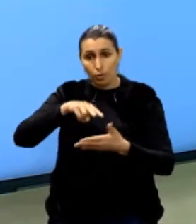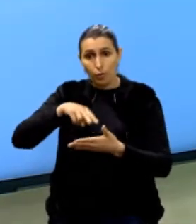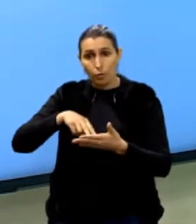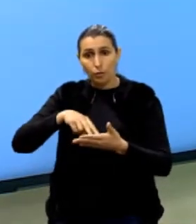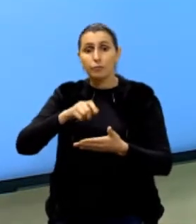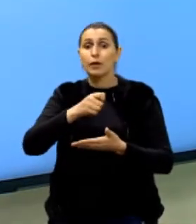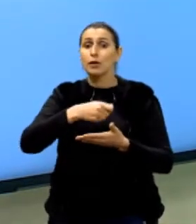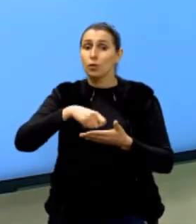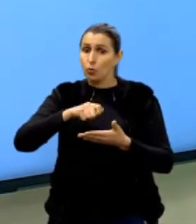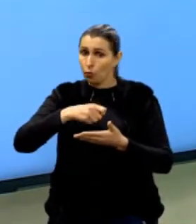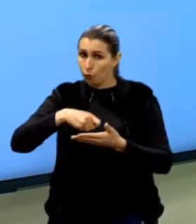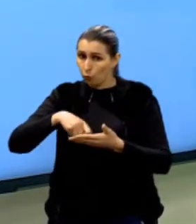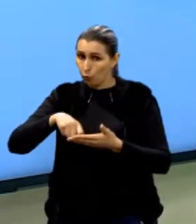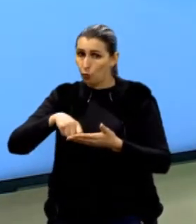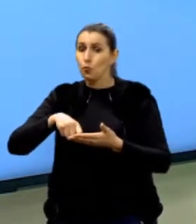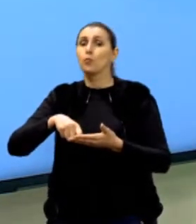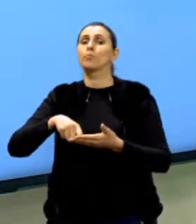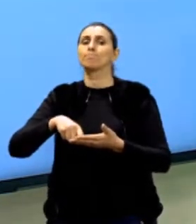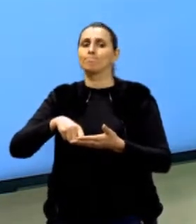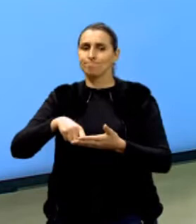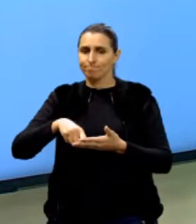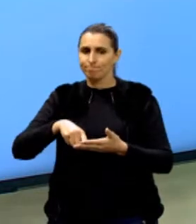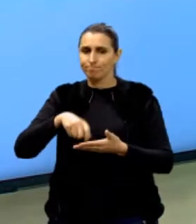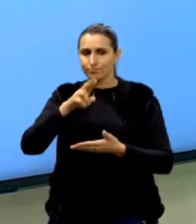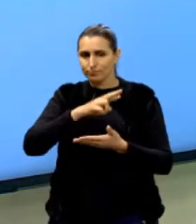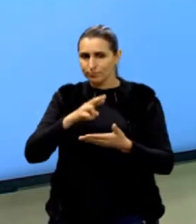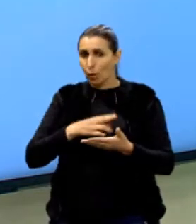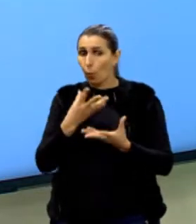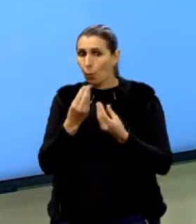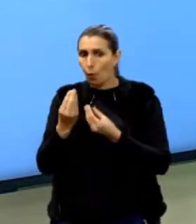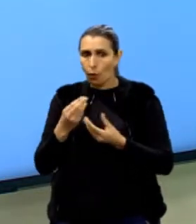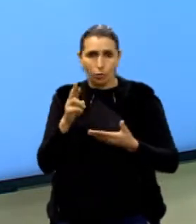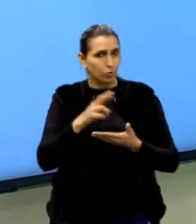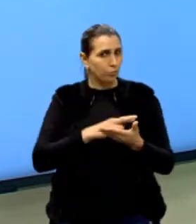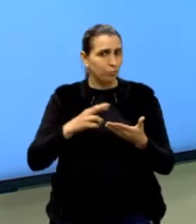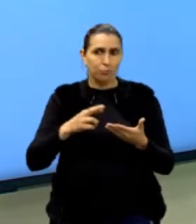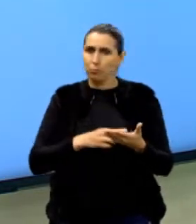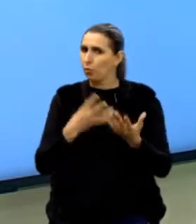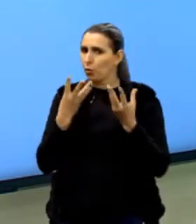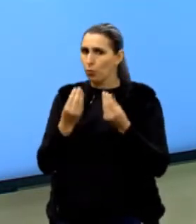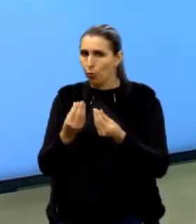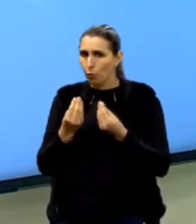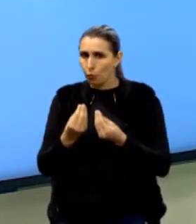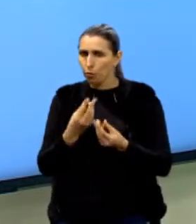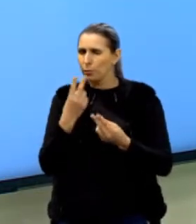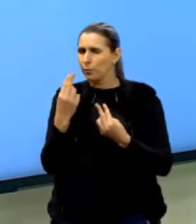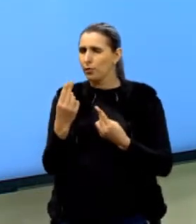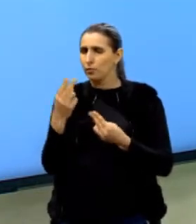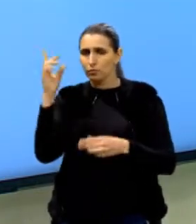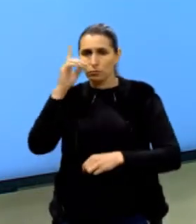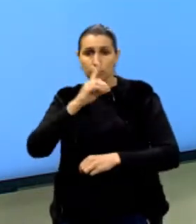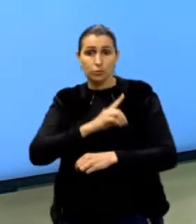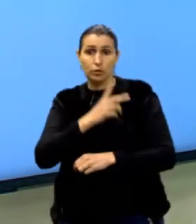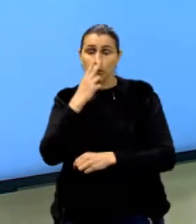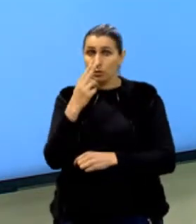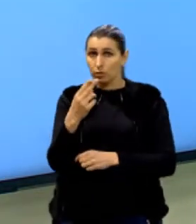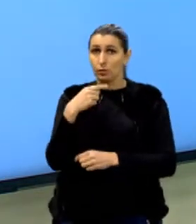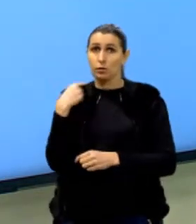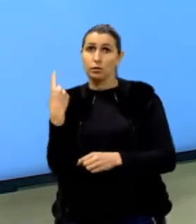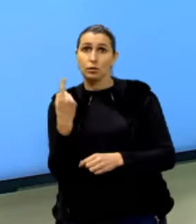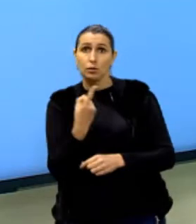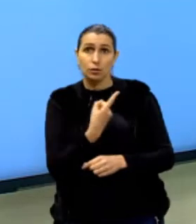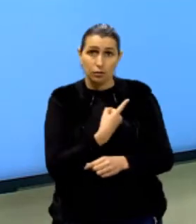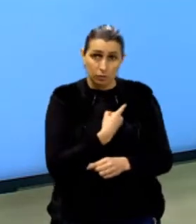corretor, que vai ler muitas redações muito parecidas no mesmo dia, que nós